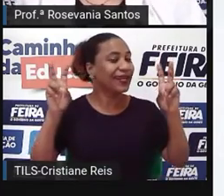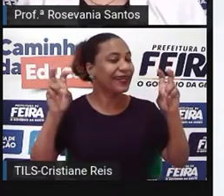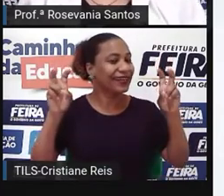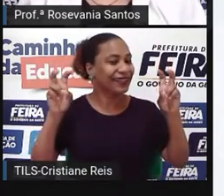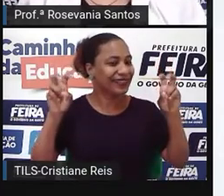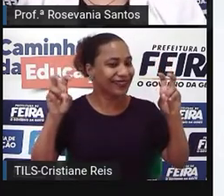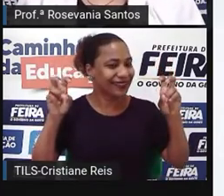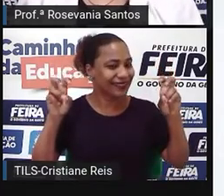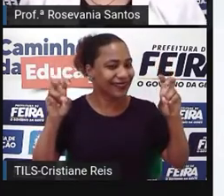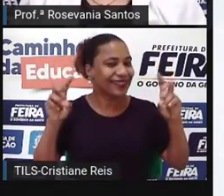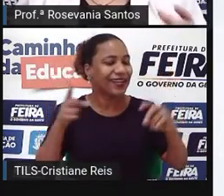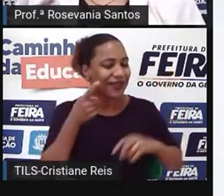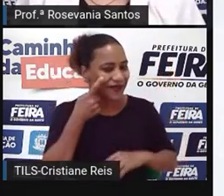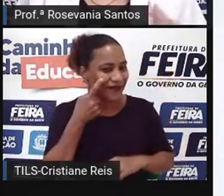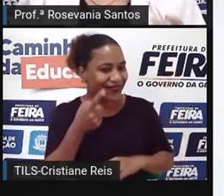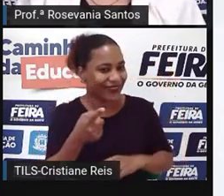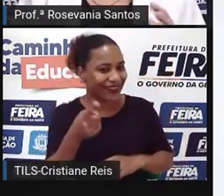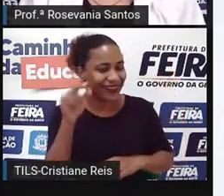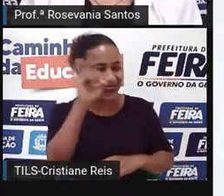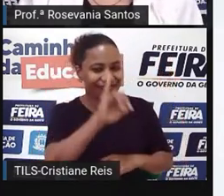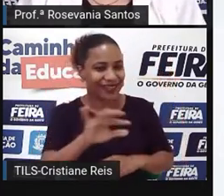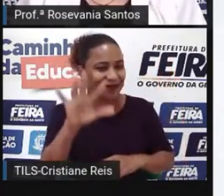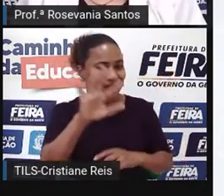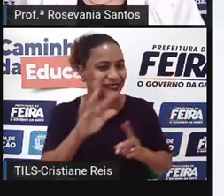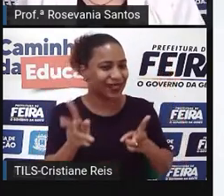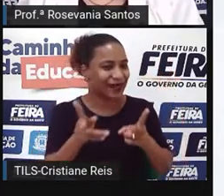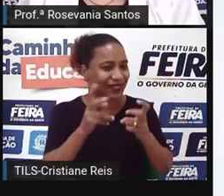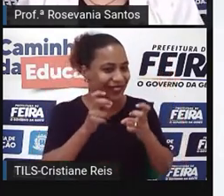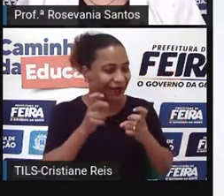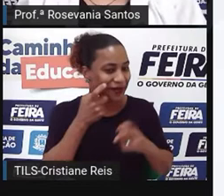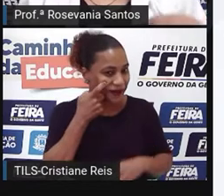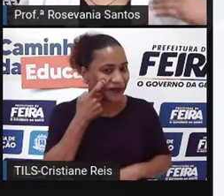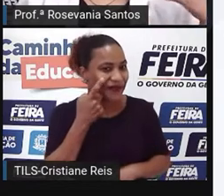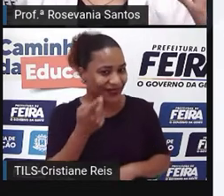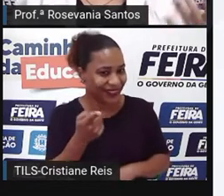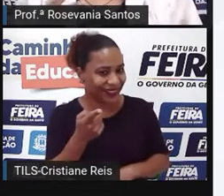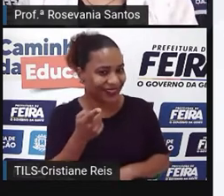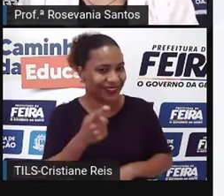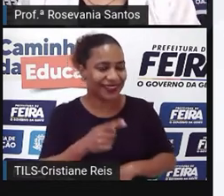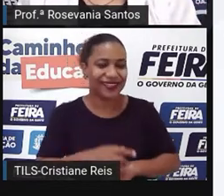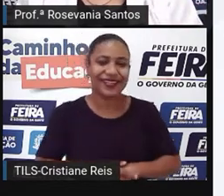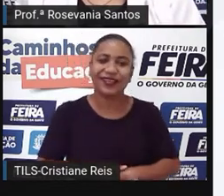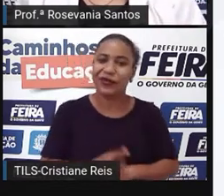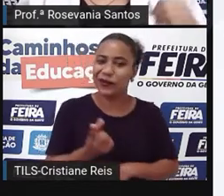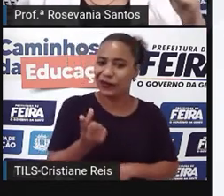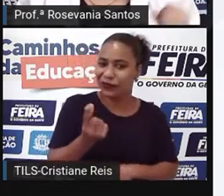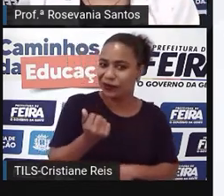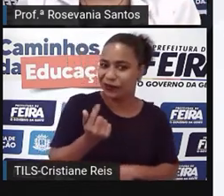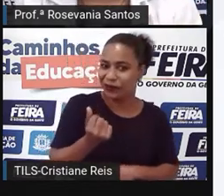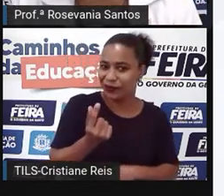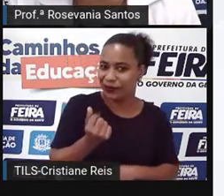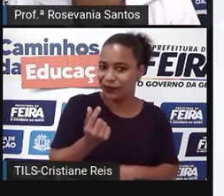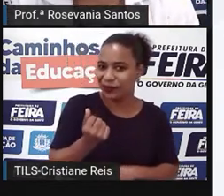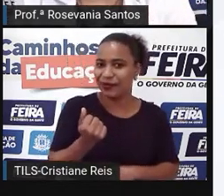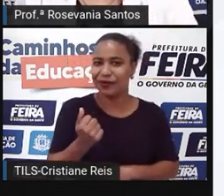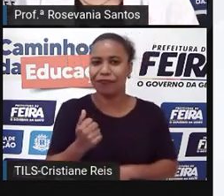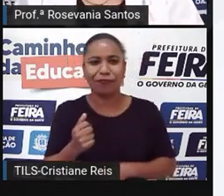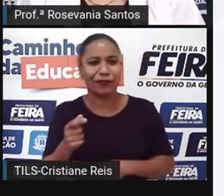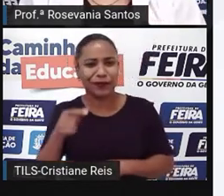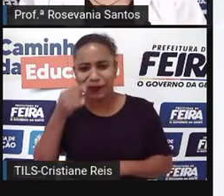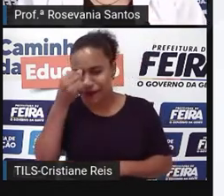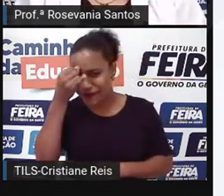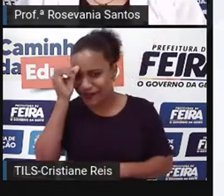aí já tem algumas coisinhas, assim, que já vai chamando a atenção para vocês, né? Tem o dinheiro, tem uma vaquinha